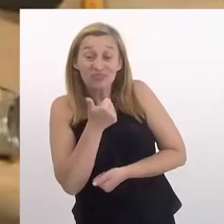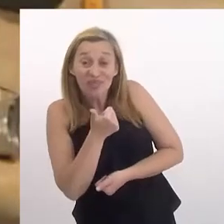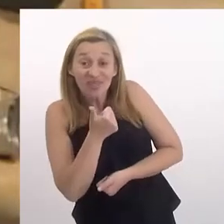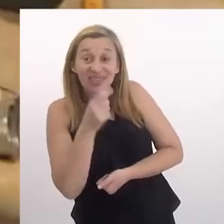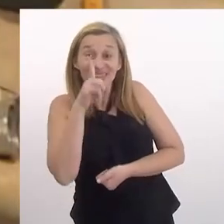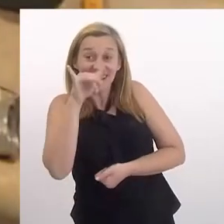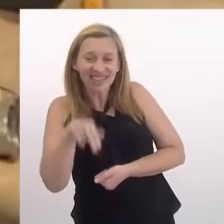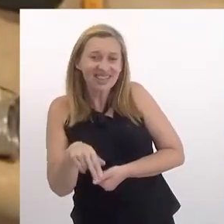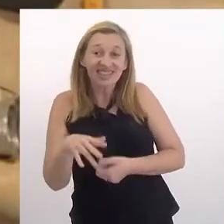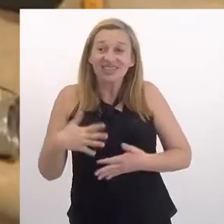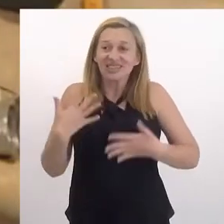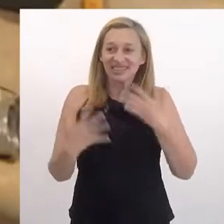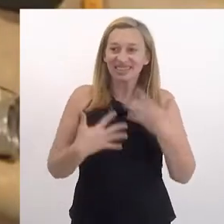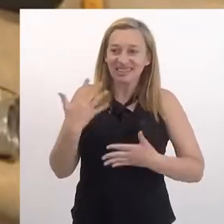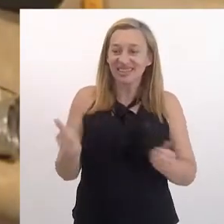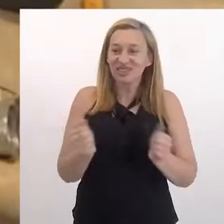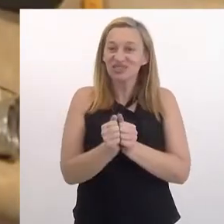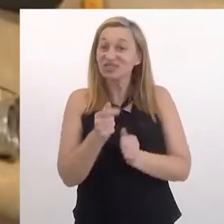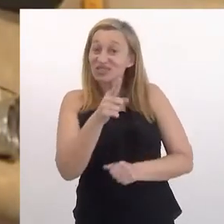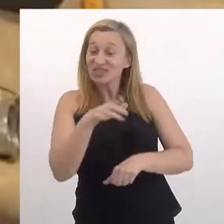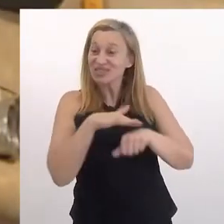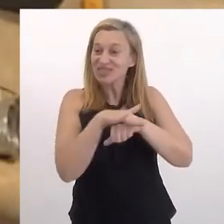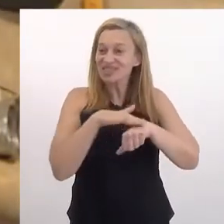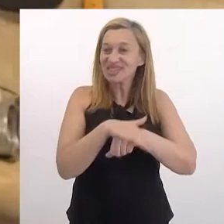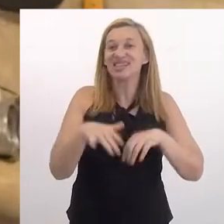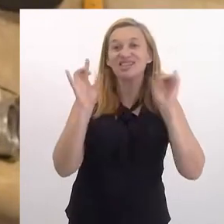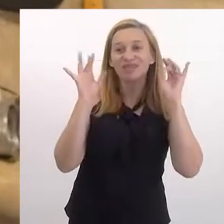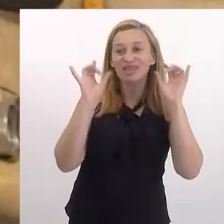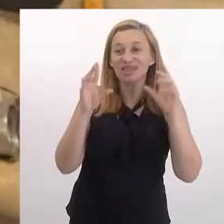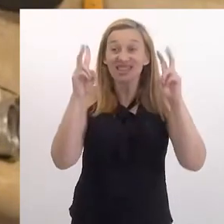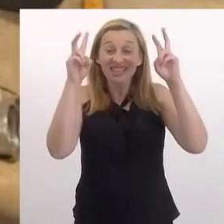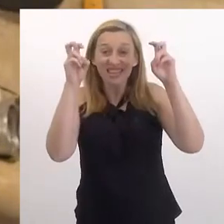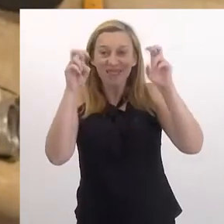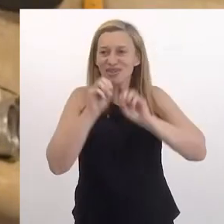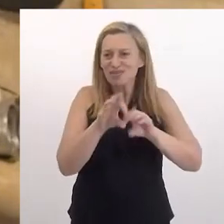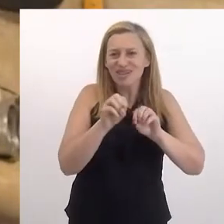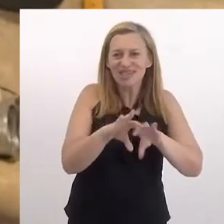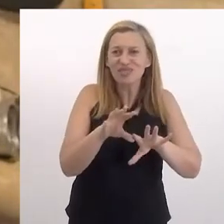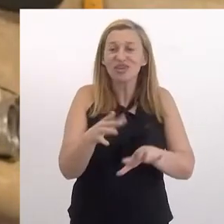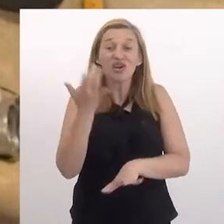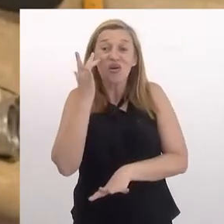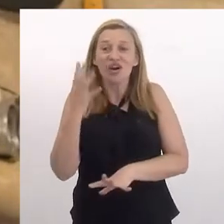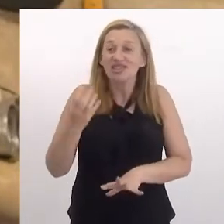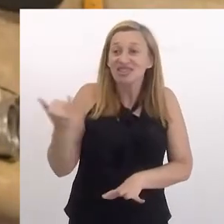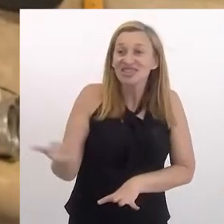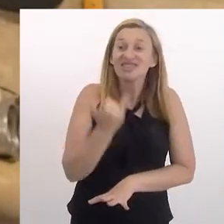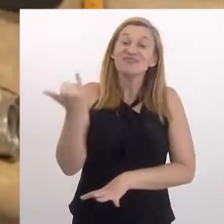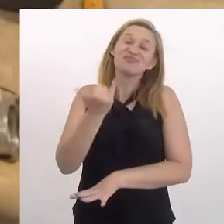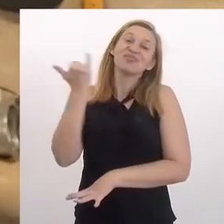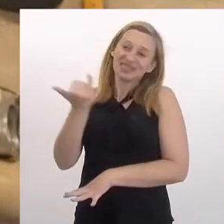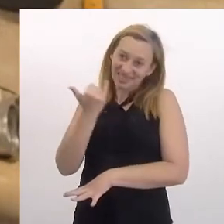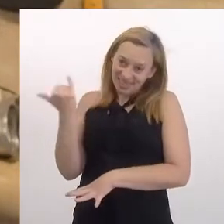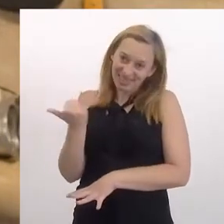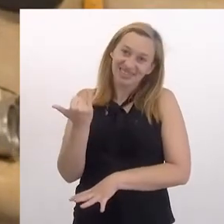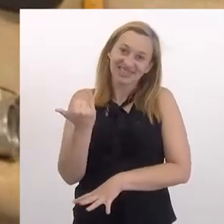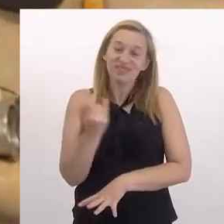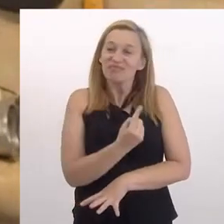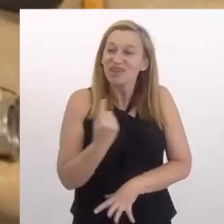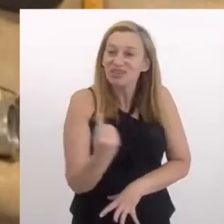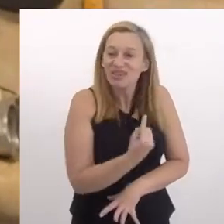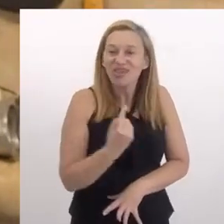Tudo bom, Dani? É um prazer estar aqui também conversando com vocês, especialmente sobre esse tema de educação que eu acho tão importante